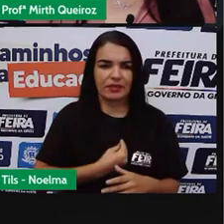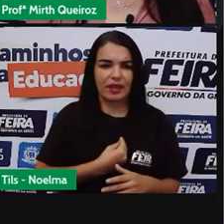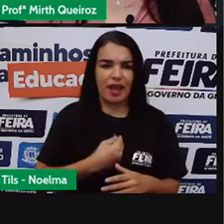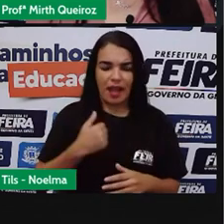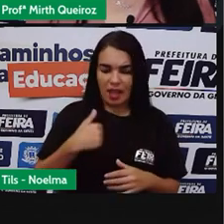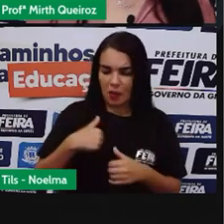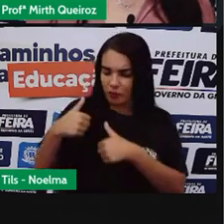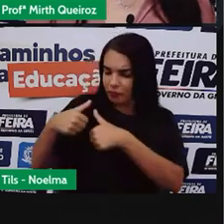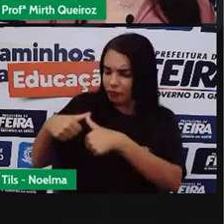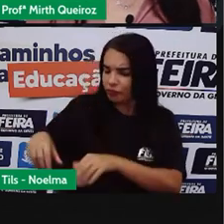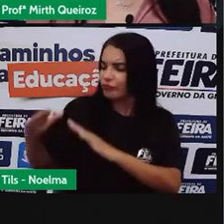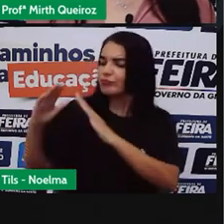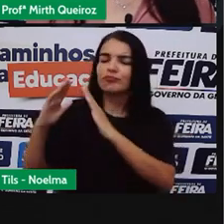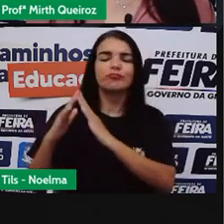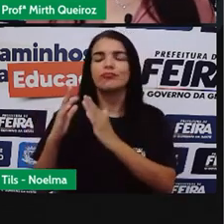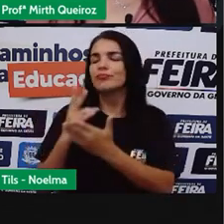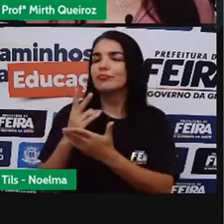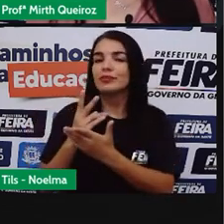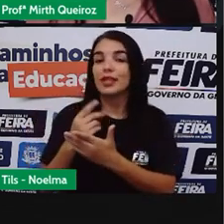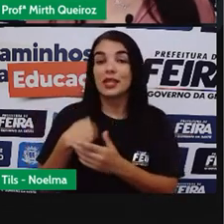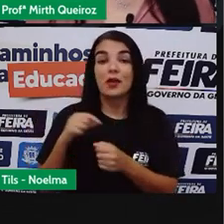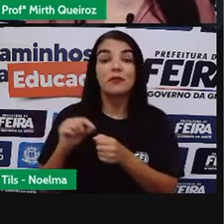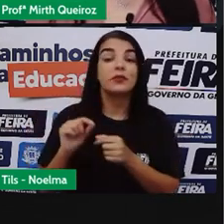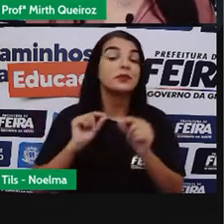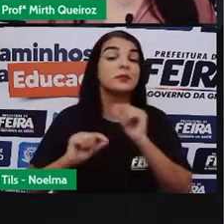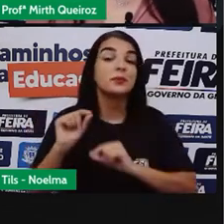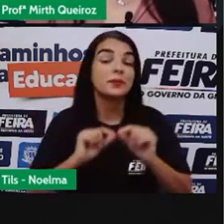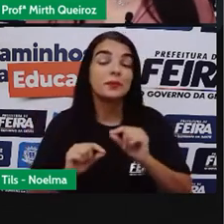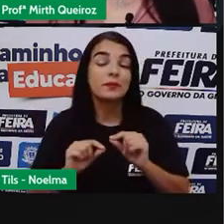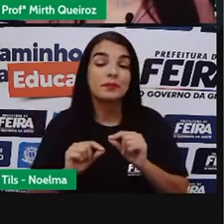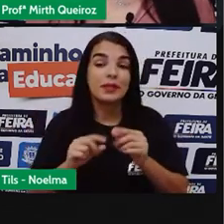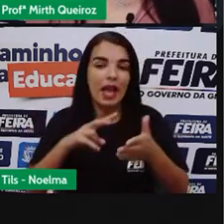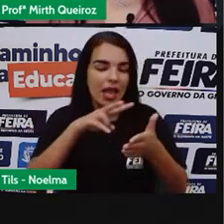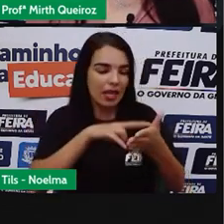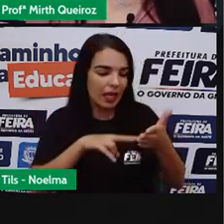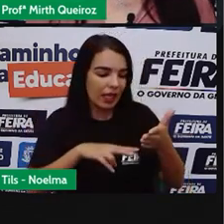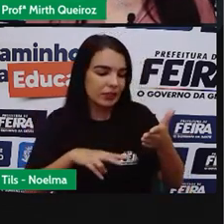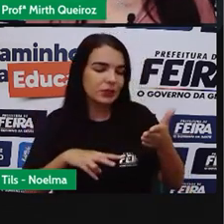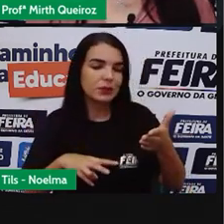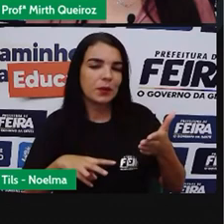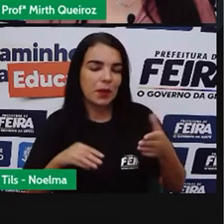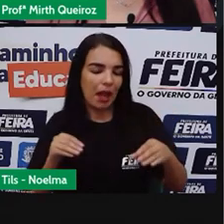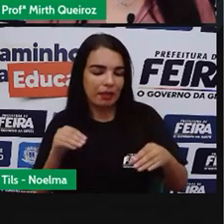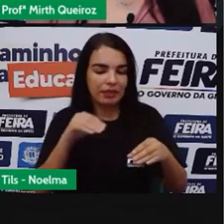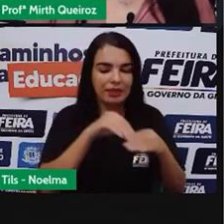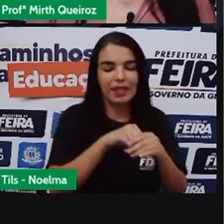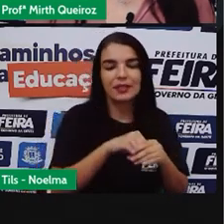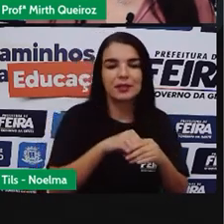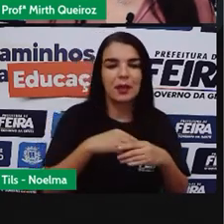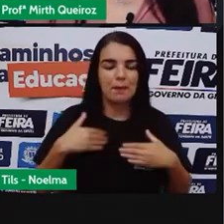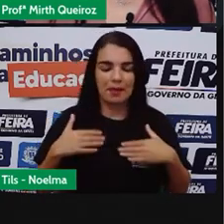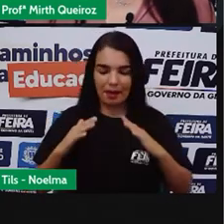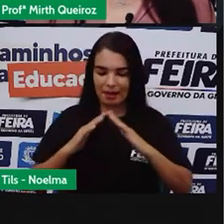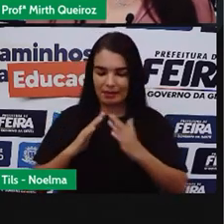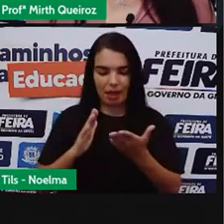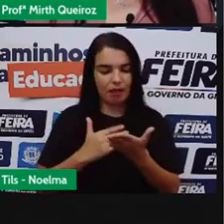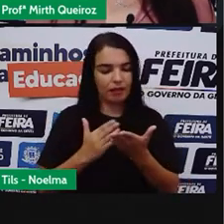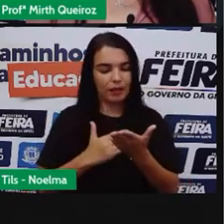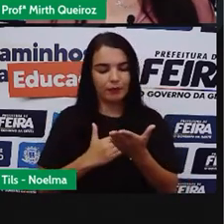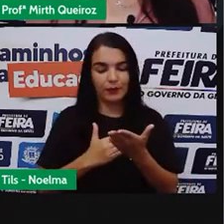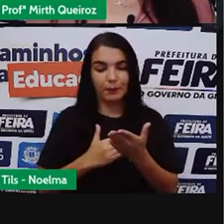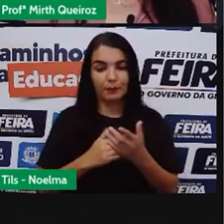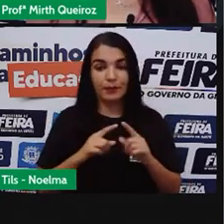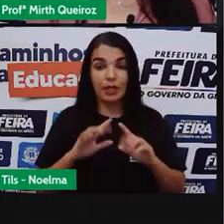fiz através de quê? Através da leitura de um livro. A Pro acabou de ler para vocês uma crônica. Nós já fizemos a